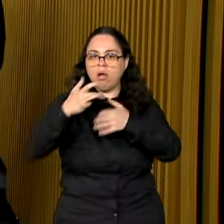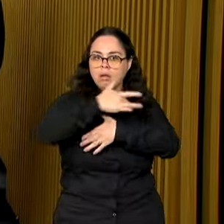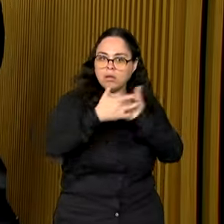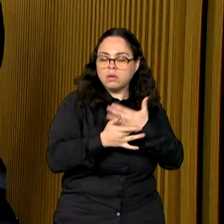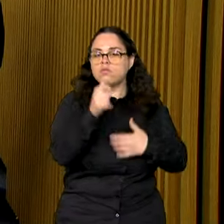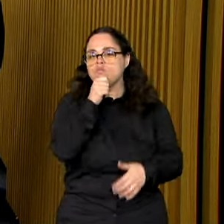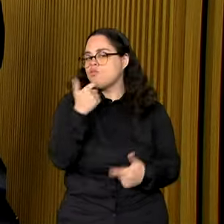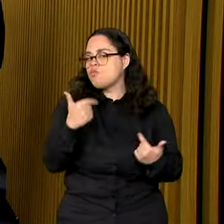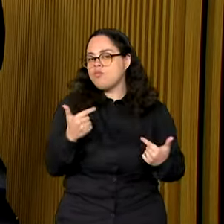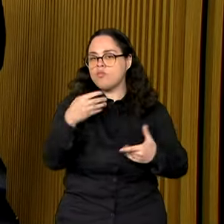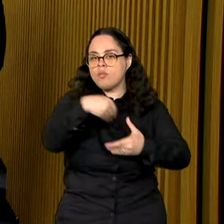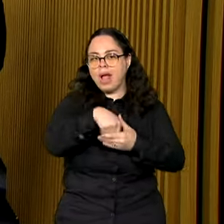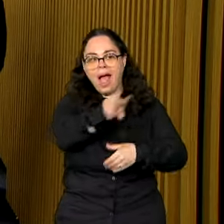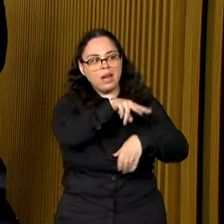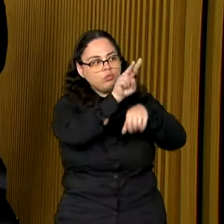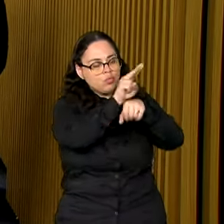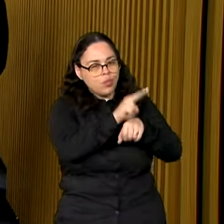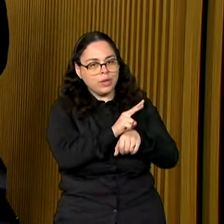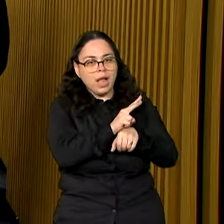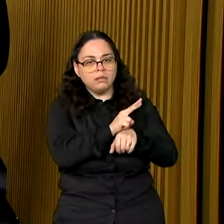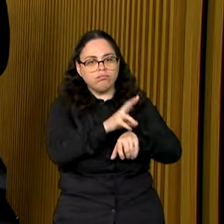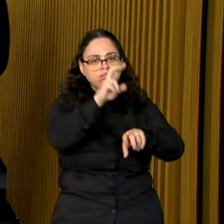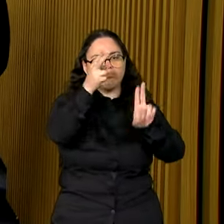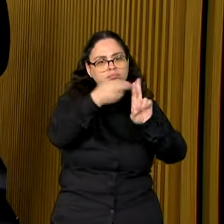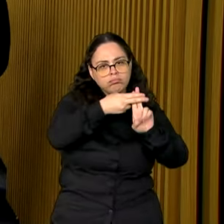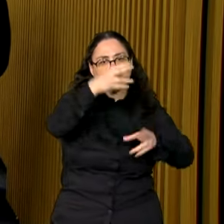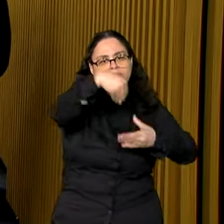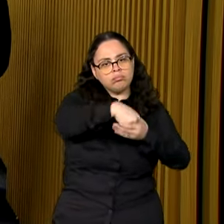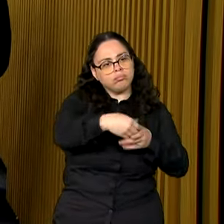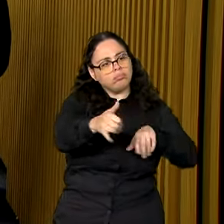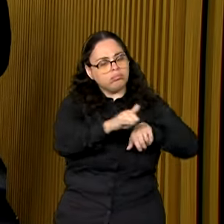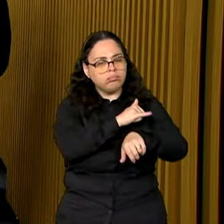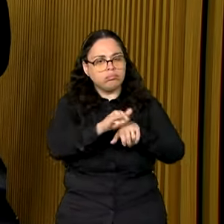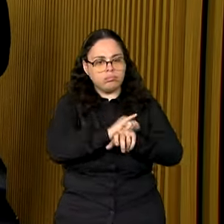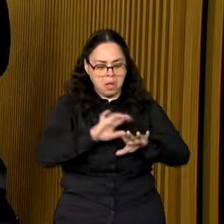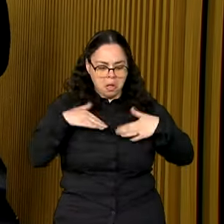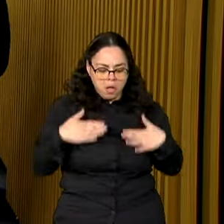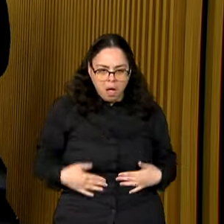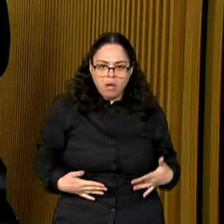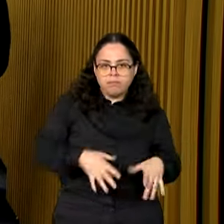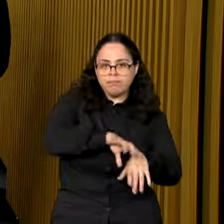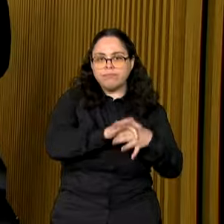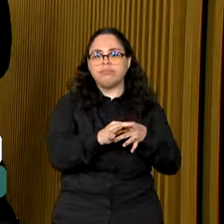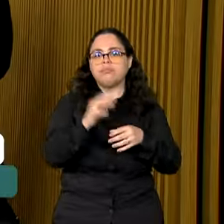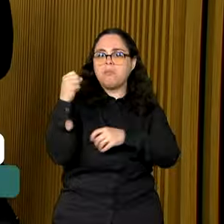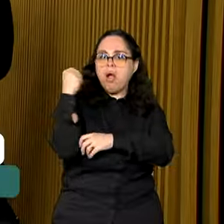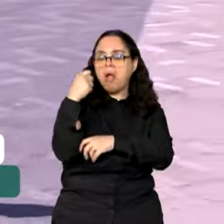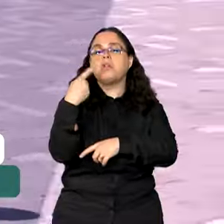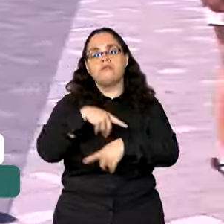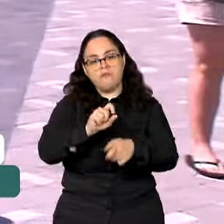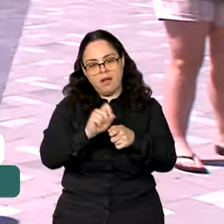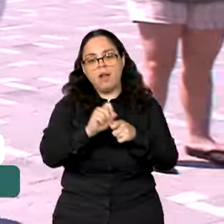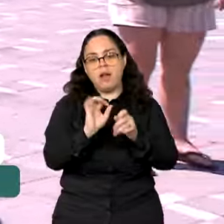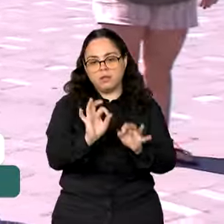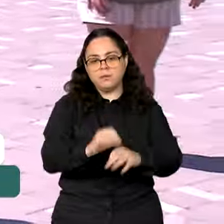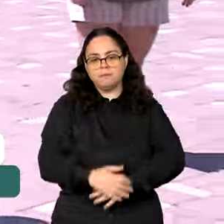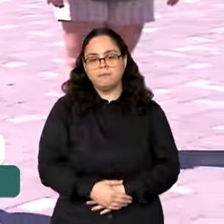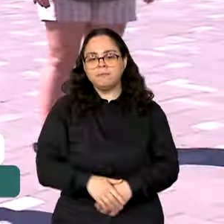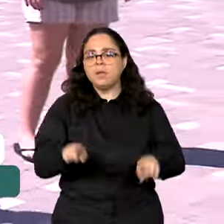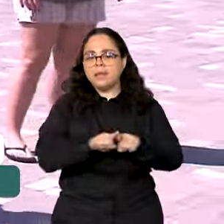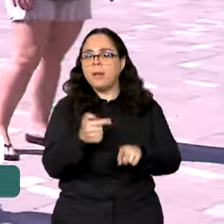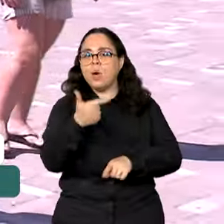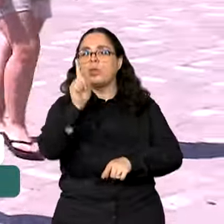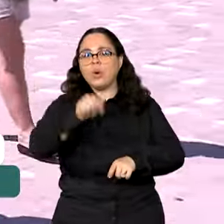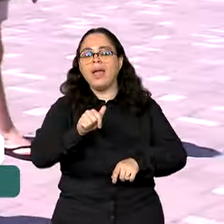dentro da linha de cuidados o esporte como ferramenta de reabilitação. E a gente vai fazer isso. Outro braço